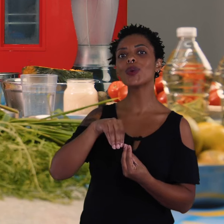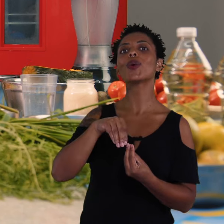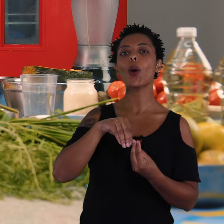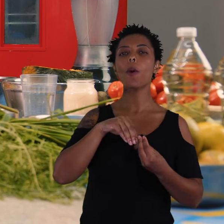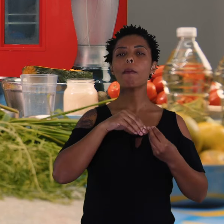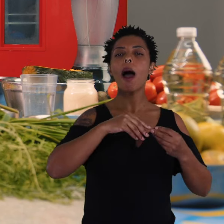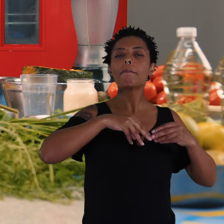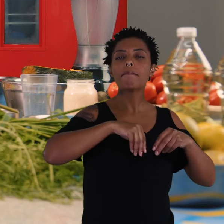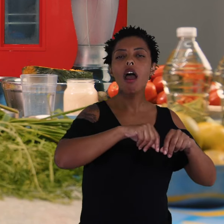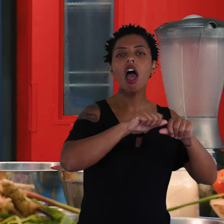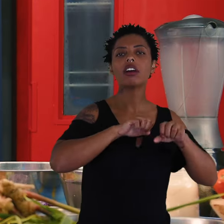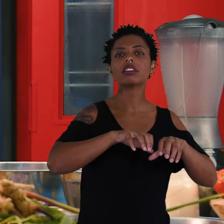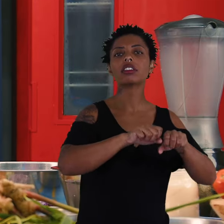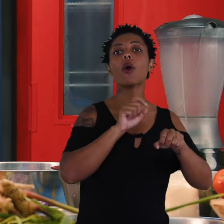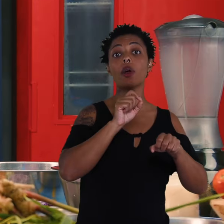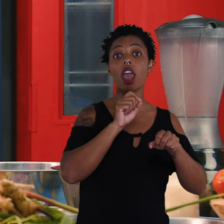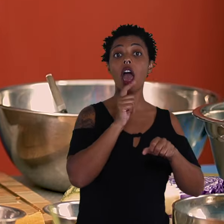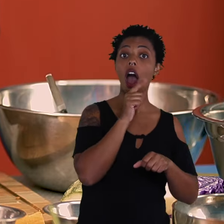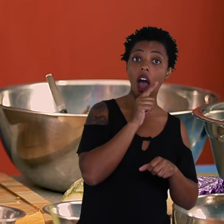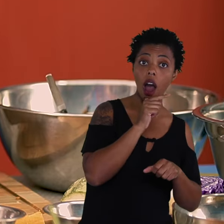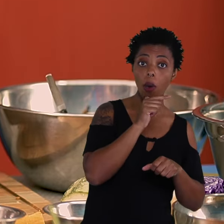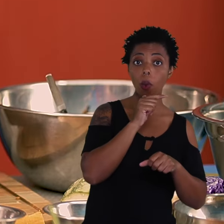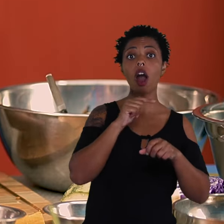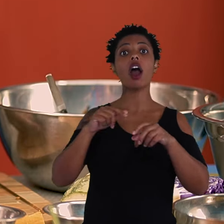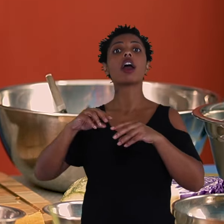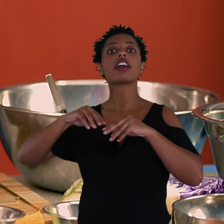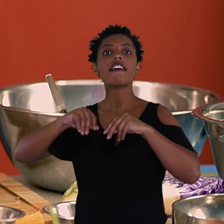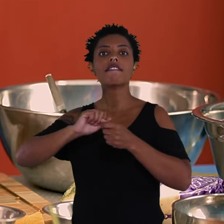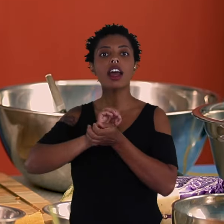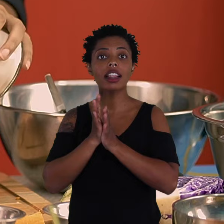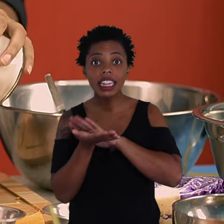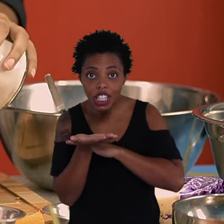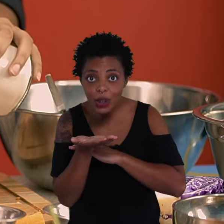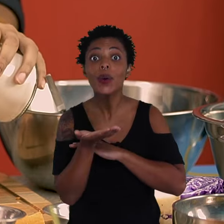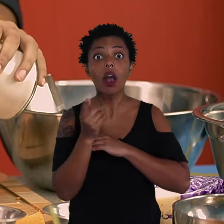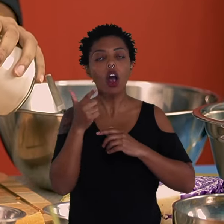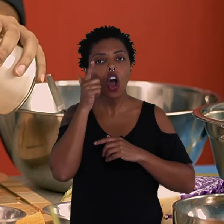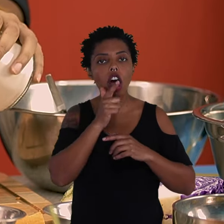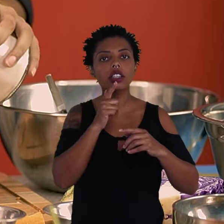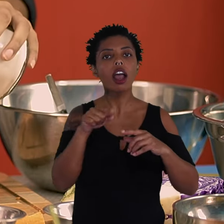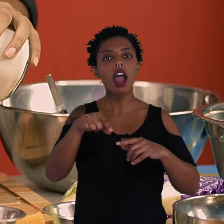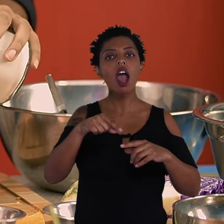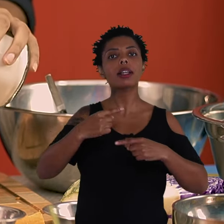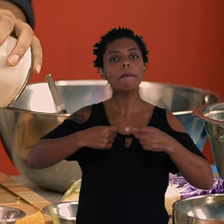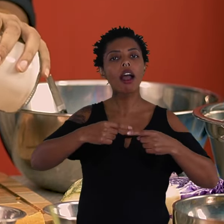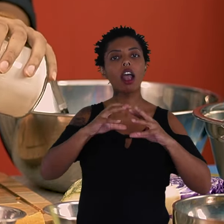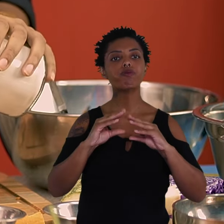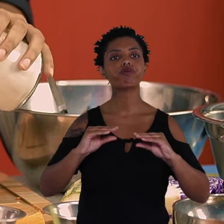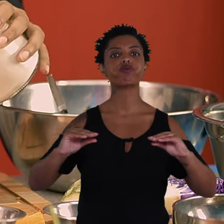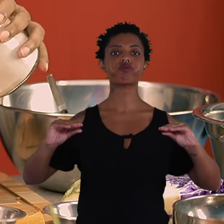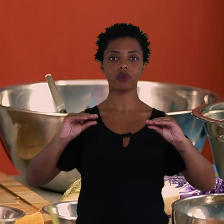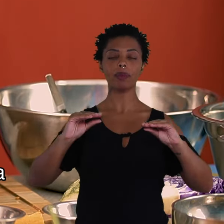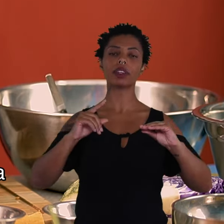entrar aqui também? Uma massinha de água e farinha de trigo, que é o que vai dar liga para